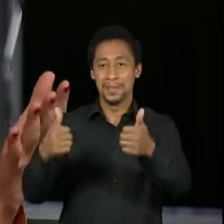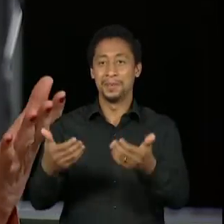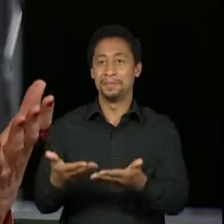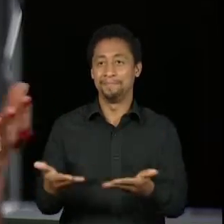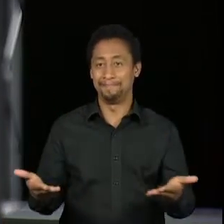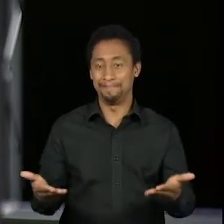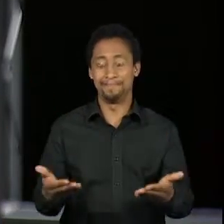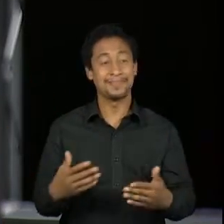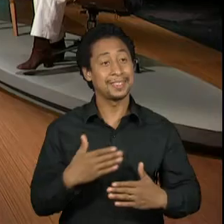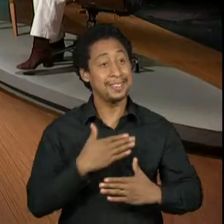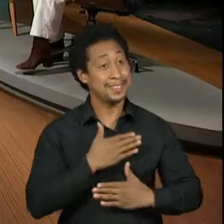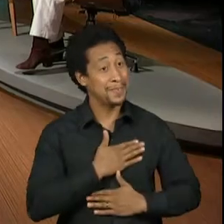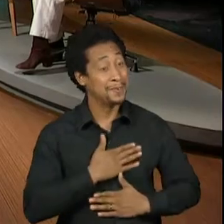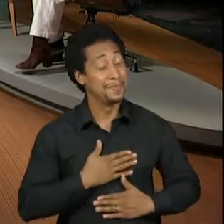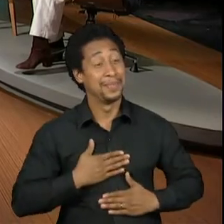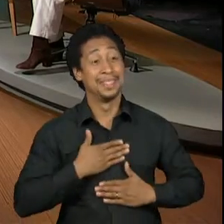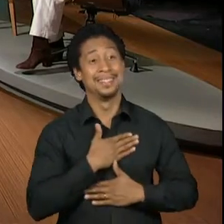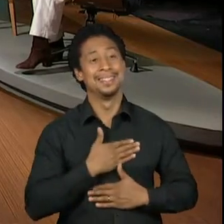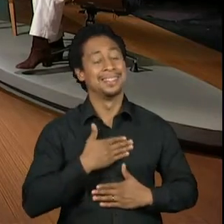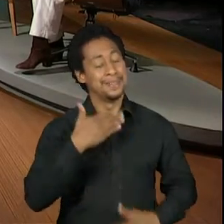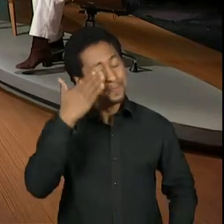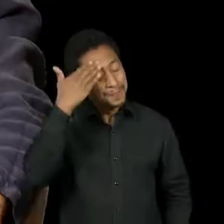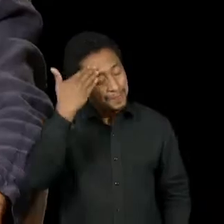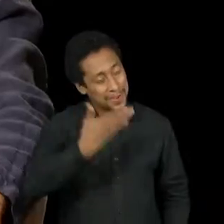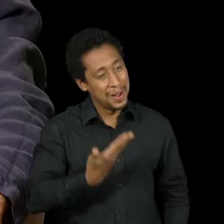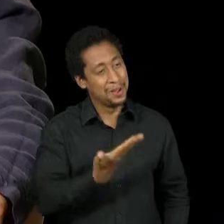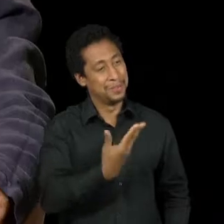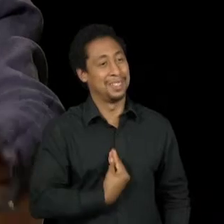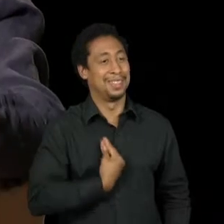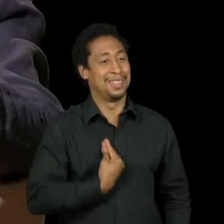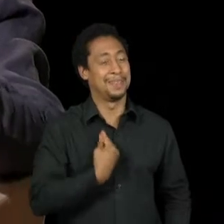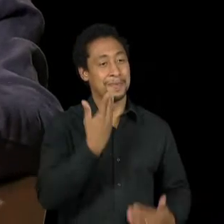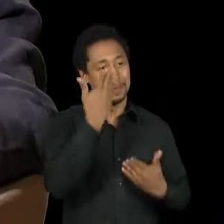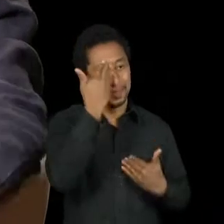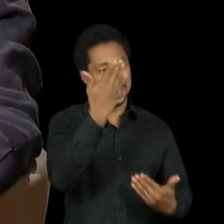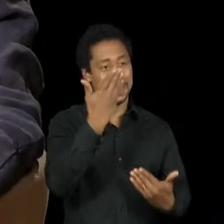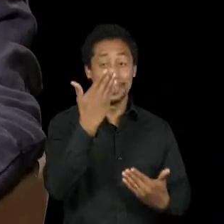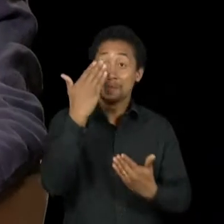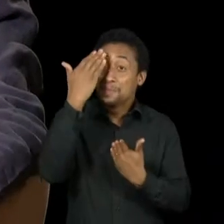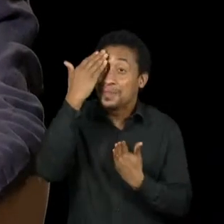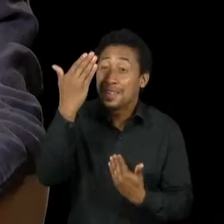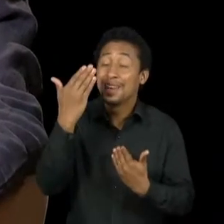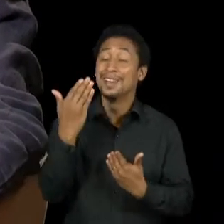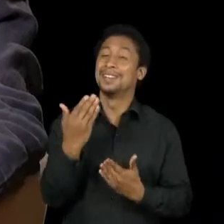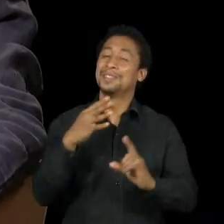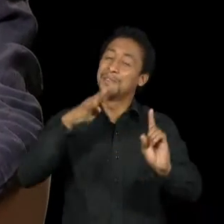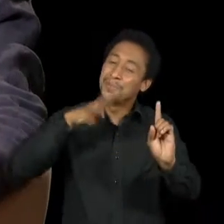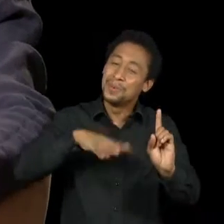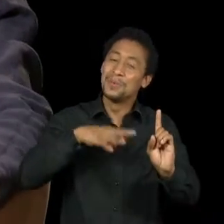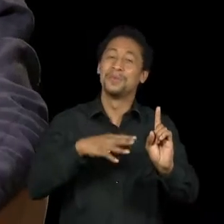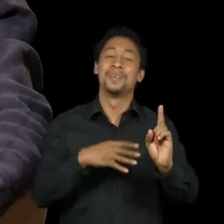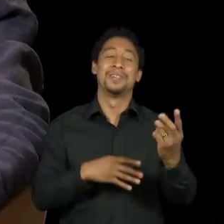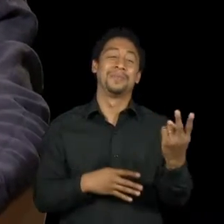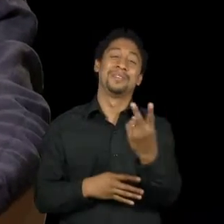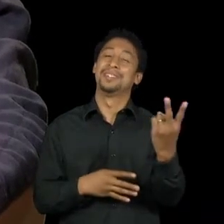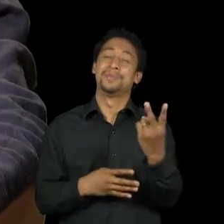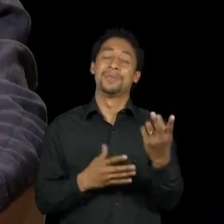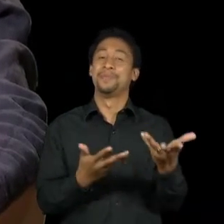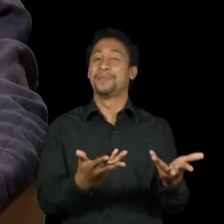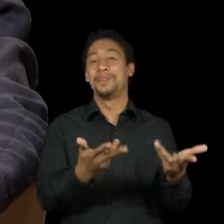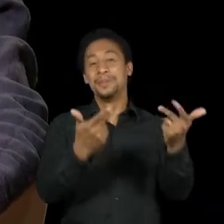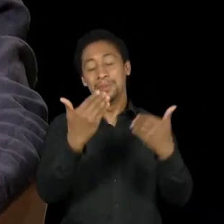um grande prazer, uma honra ter você aqui. Obrigada. Muito obrigada. Eu sou uma fã de vocês, vocês são maravilhosos, eu que agradeço a